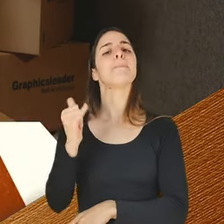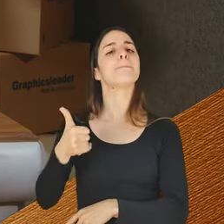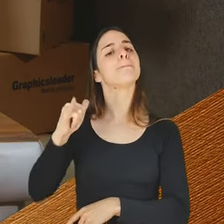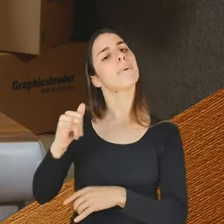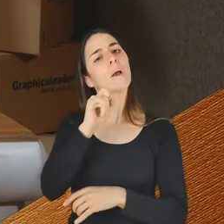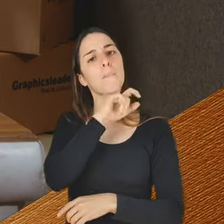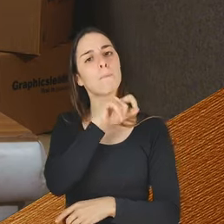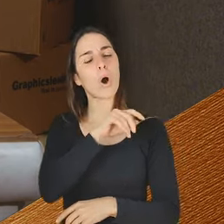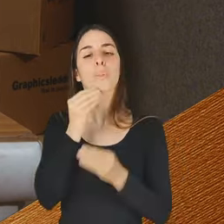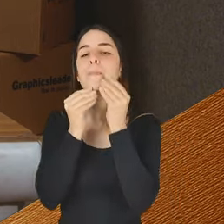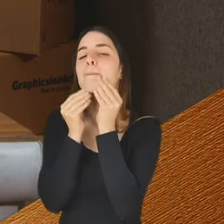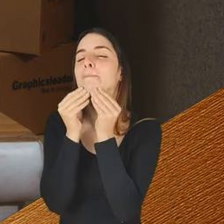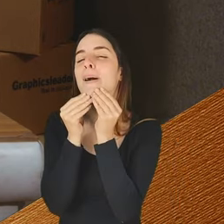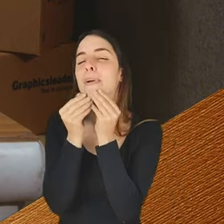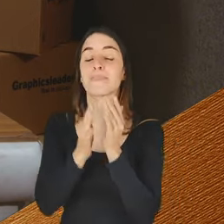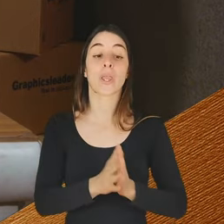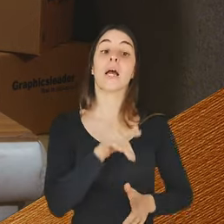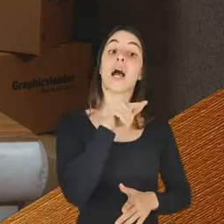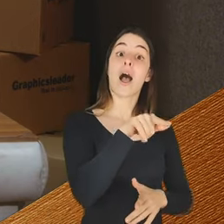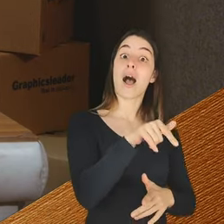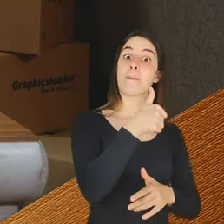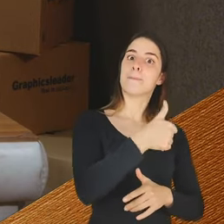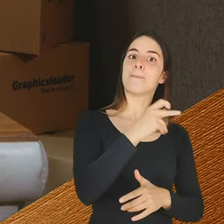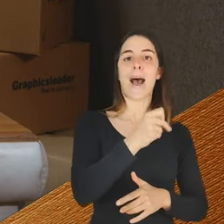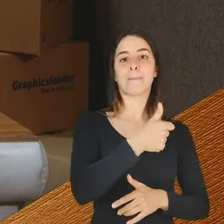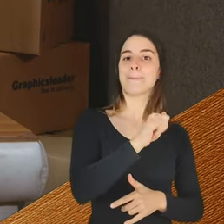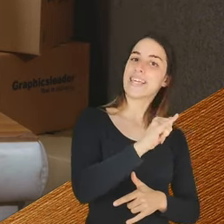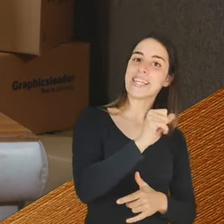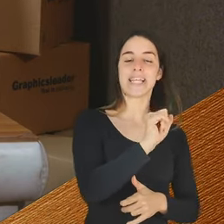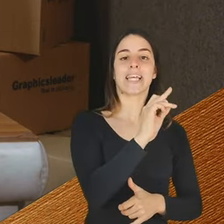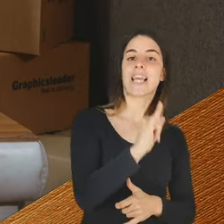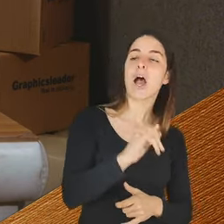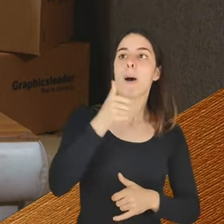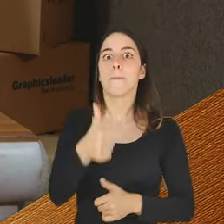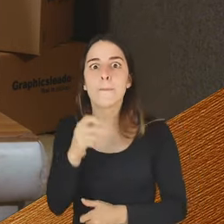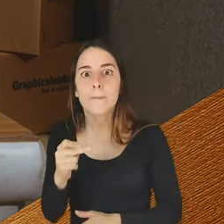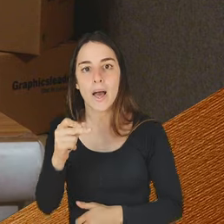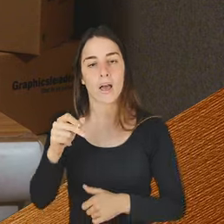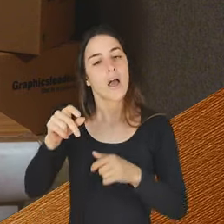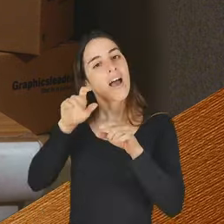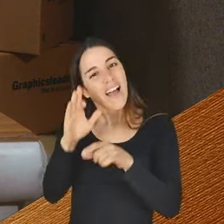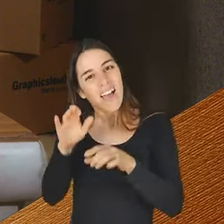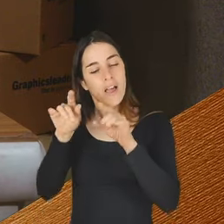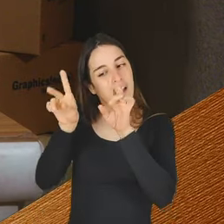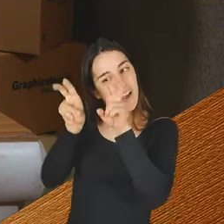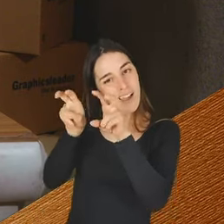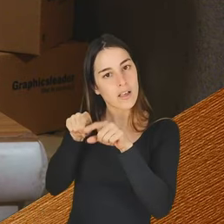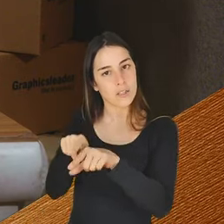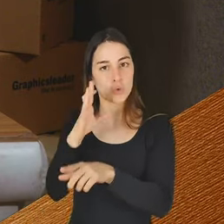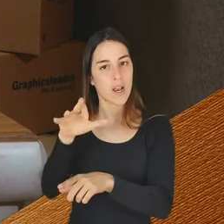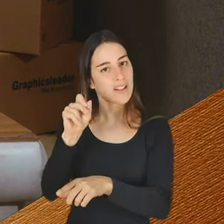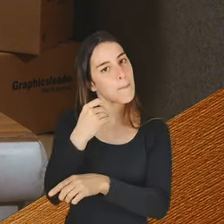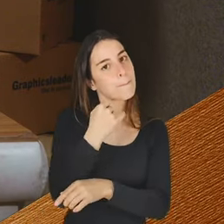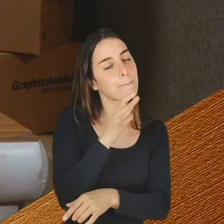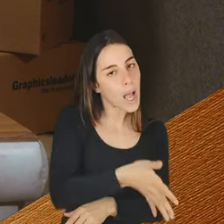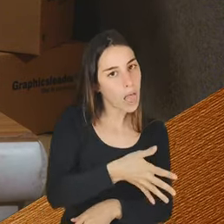ou como diz a plebe, baba, Joana. Daí o nome, Babigui. Babigui, Joana, é Babigui que se diz, Joana. E qual é a baba que nos trouxe